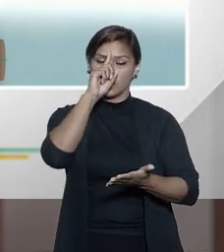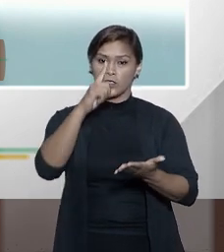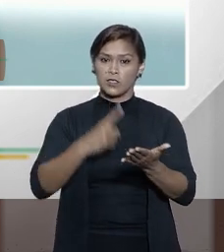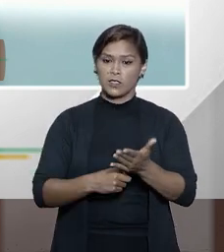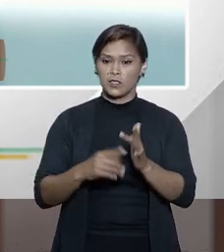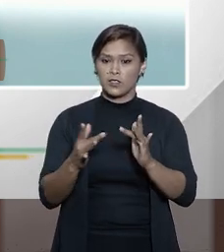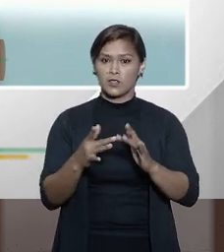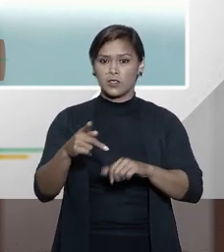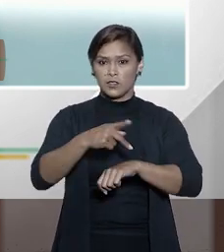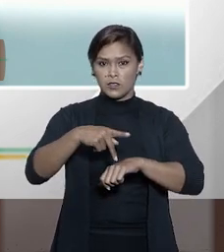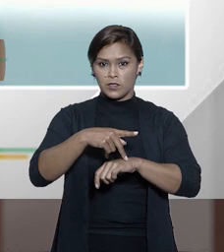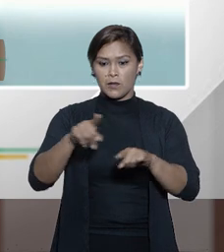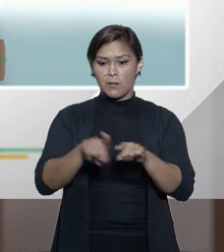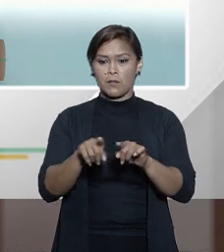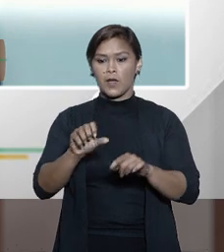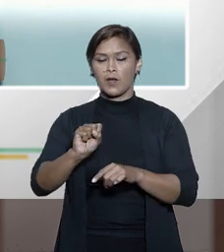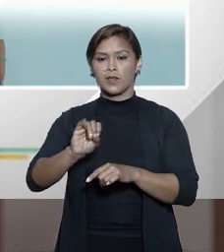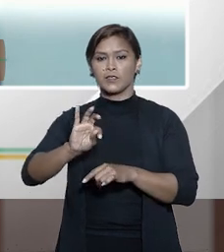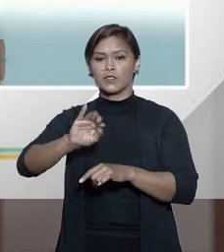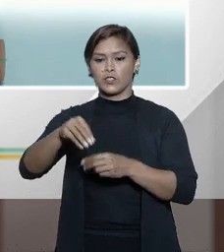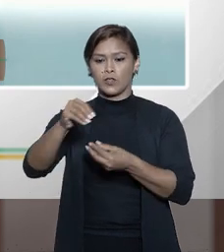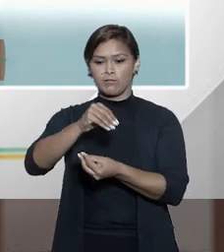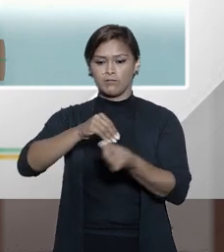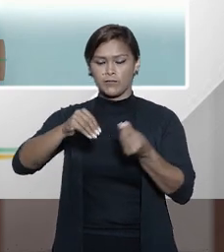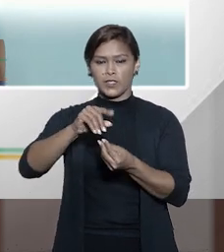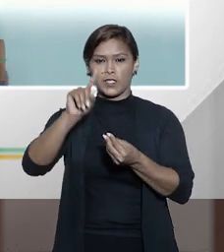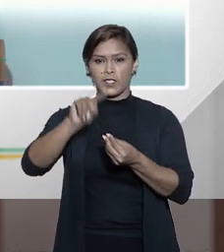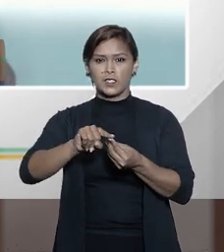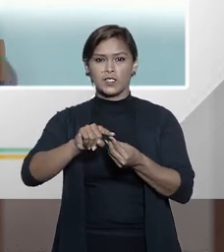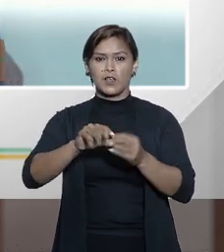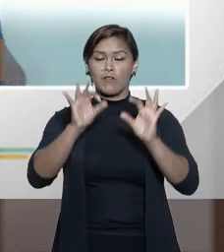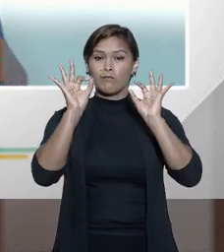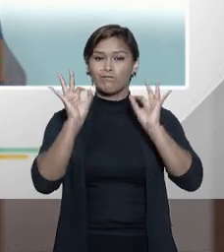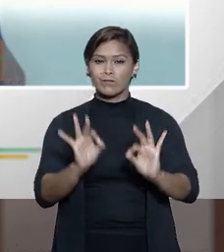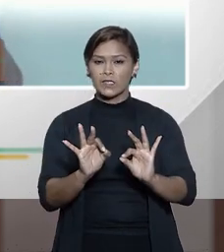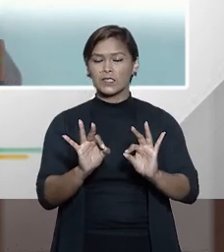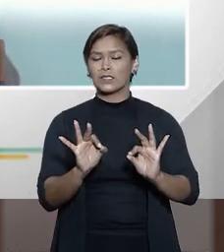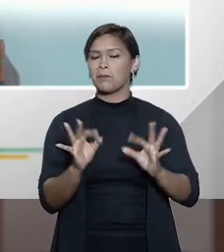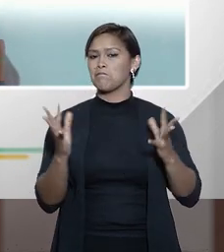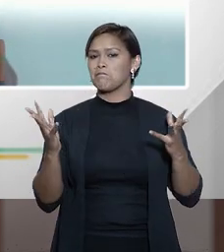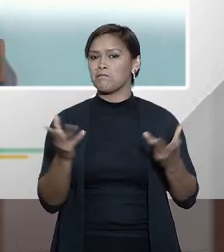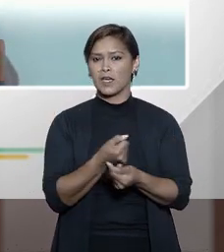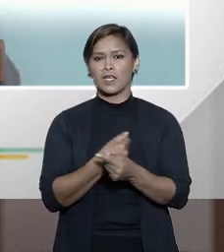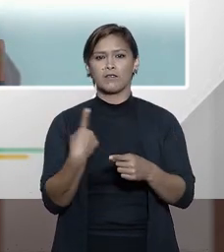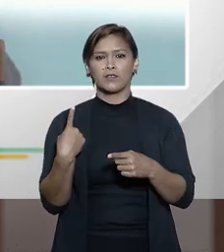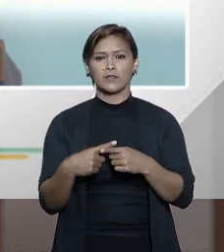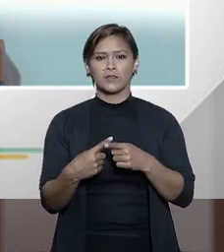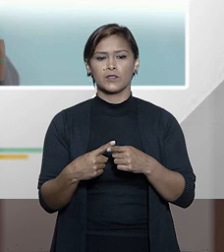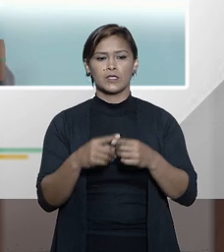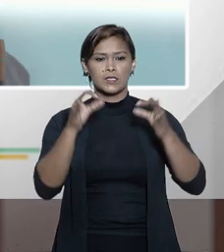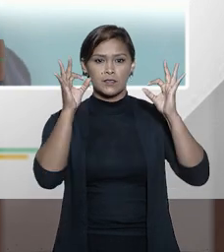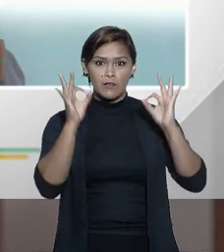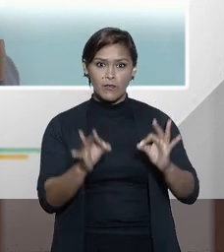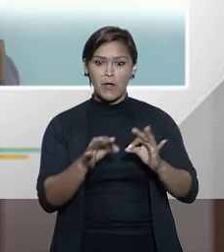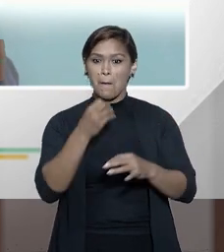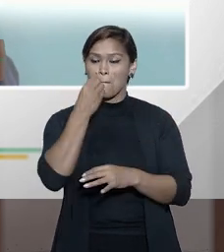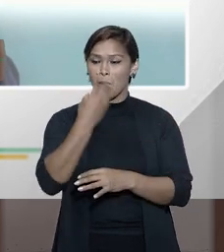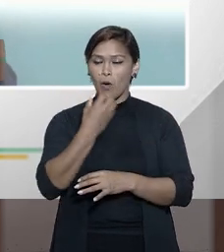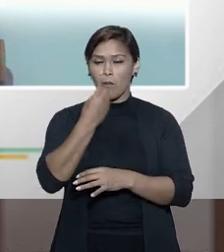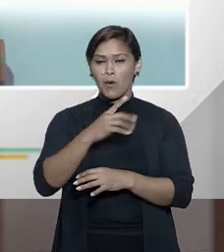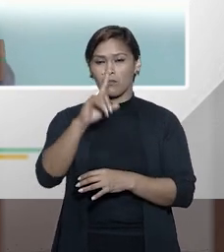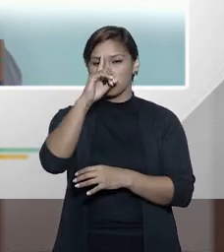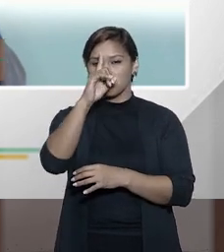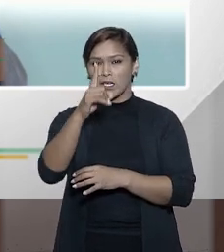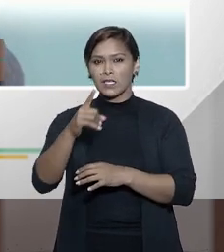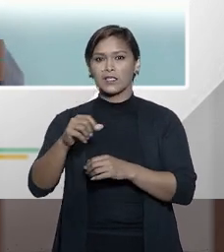decisões estrangeiras, para o STJ. Isso foi um acerto enorme, foi uma grande